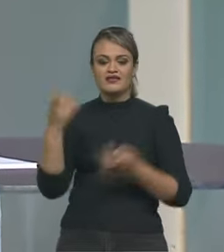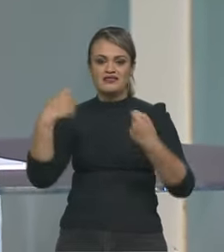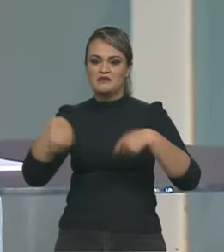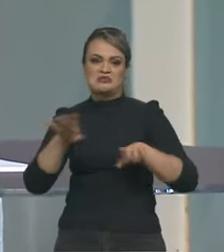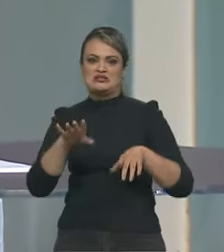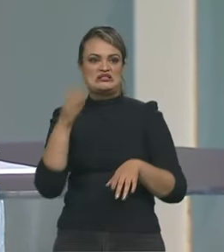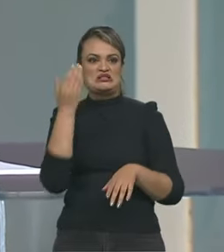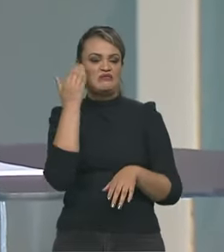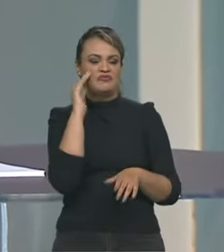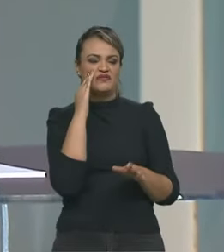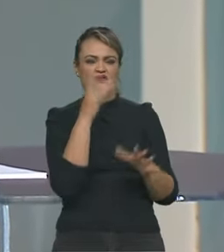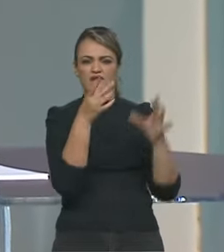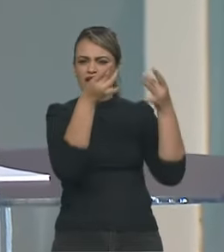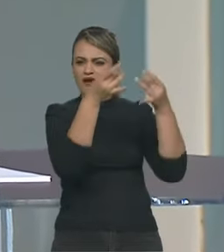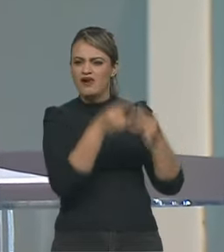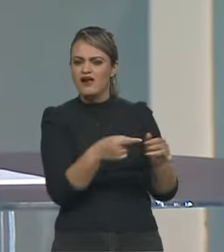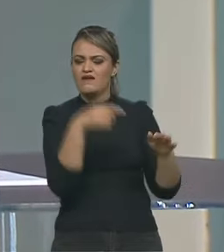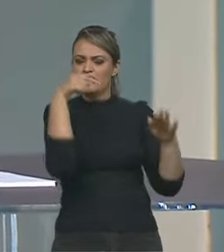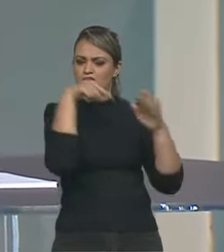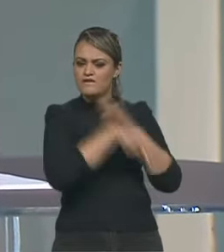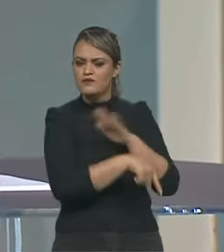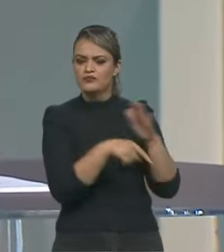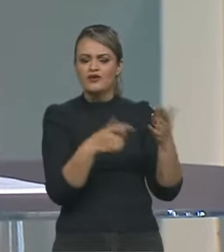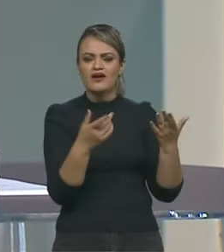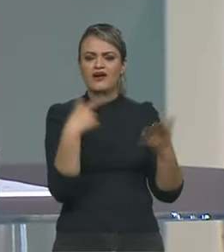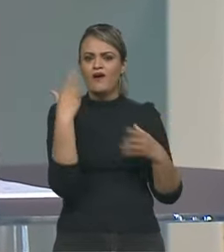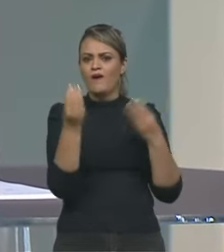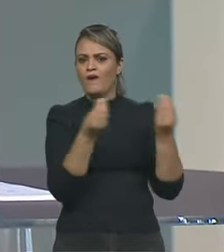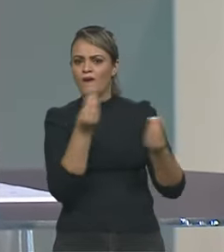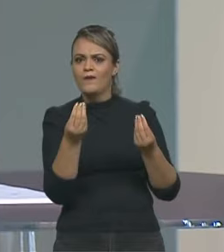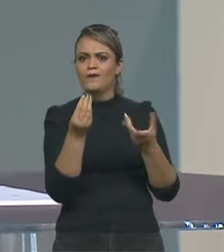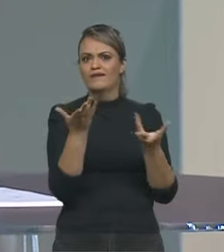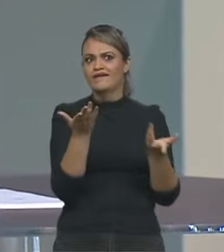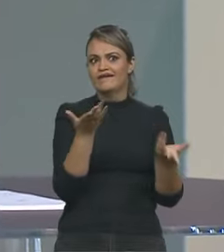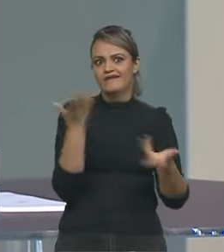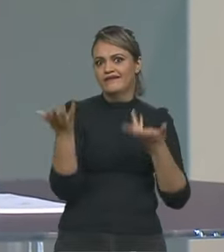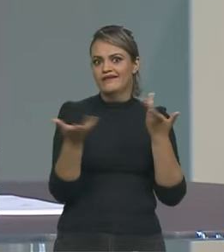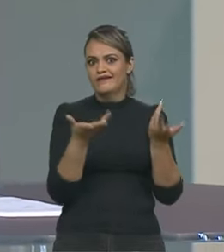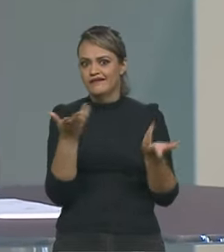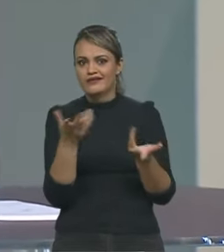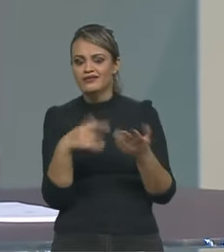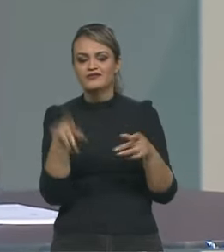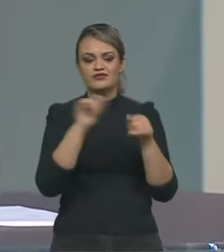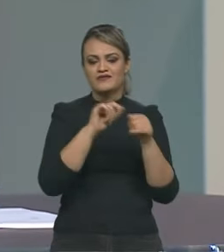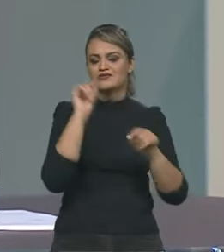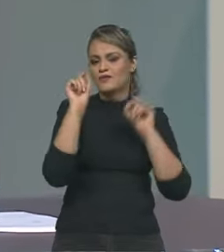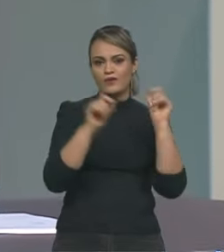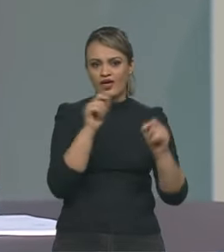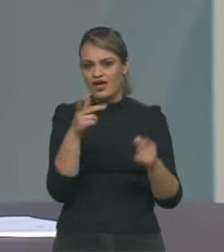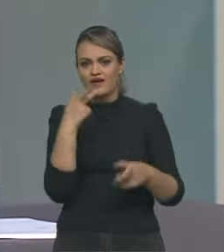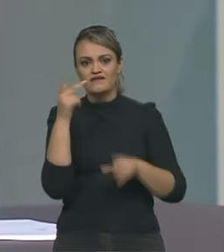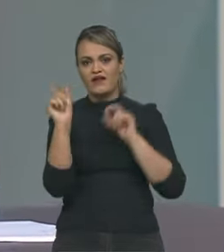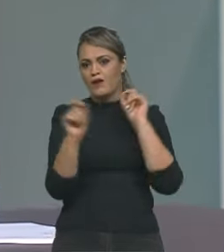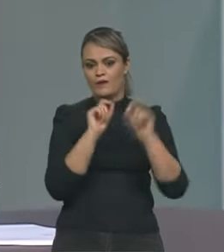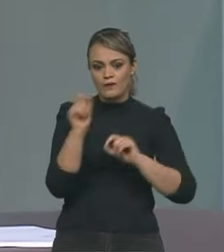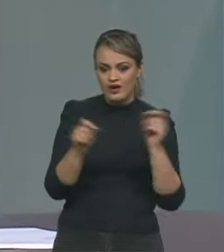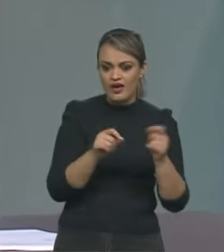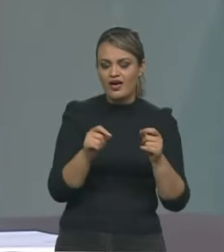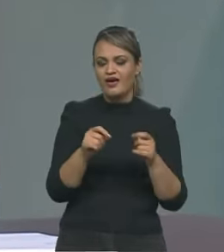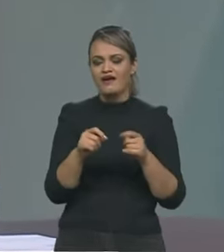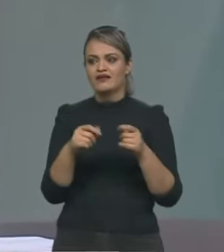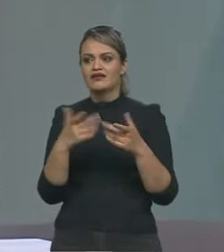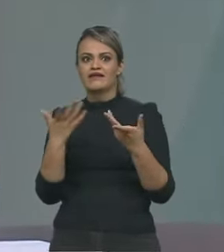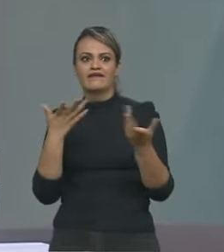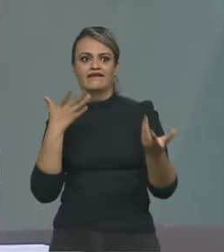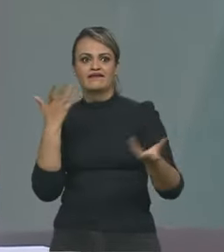entender muito do que, como é que funciona, do que você tem que falar para o engenheiro,